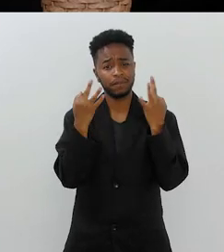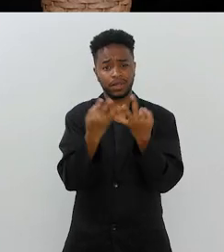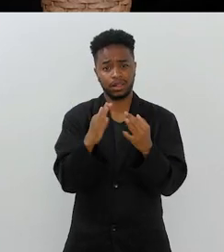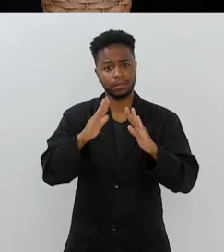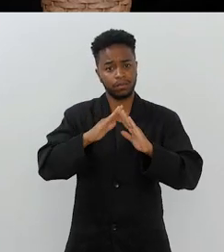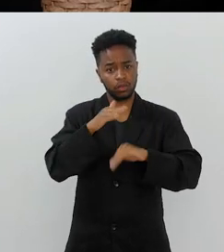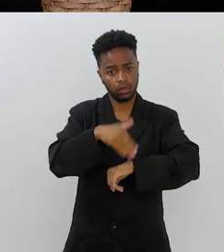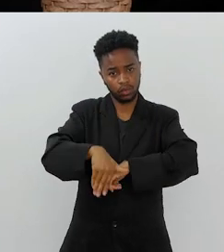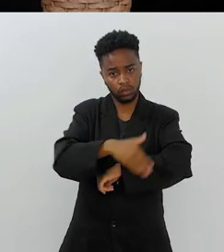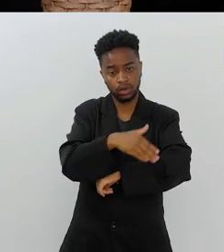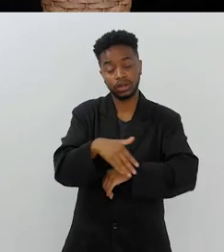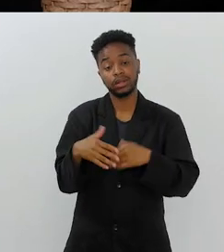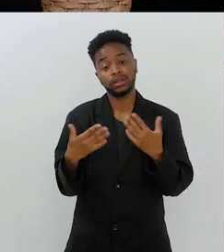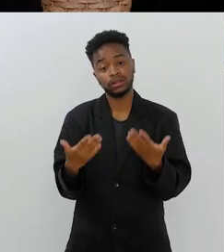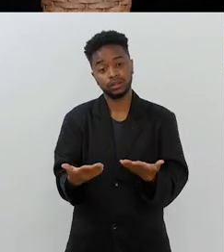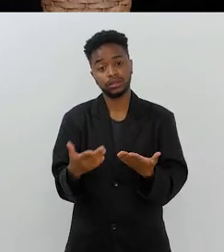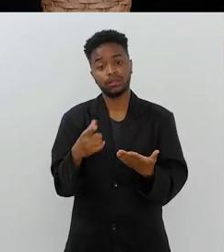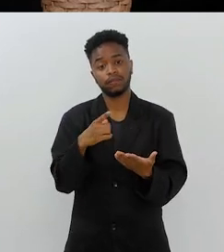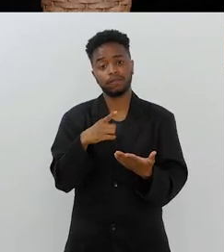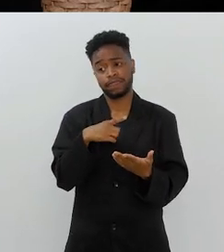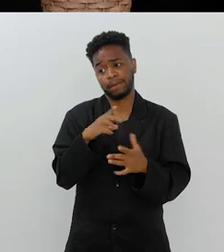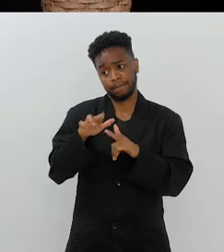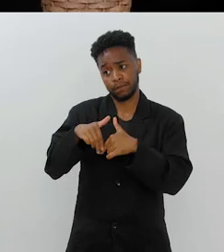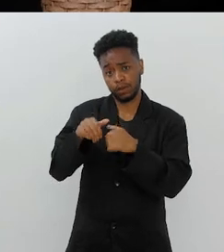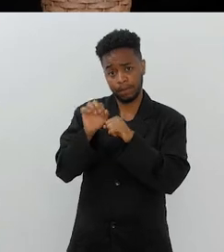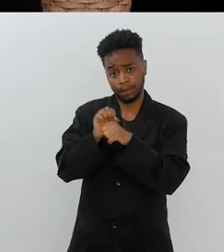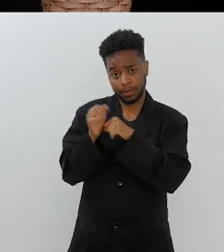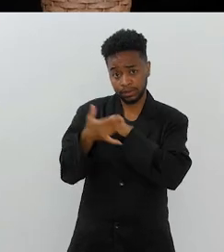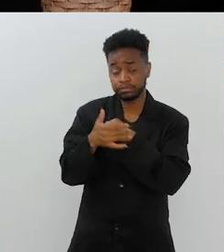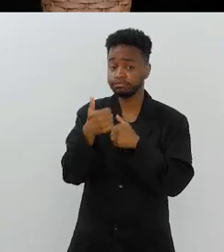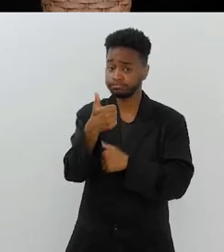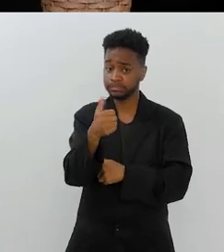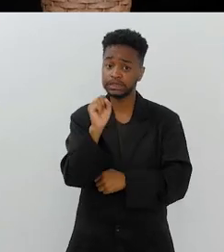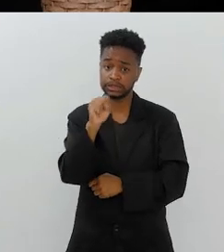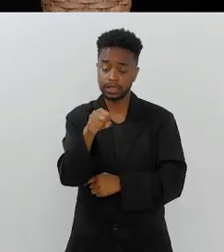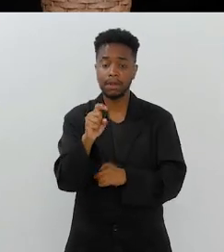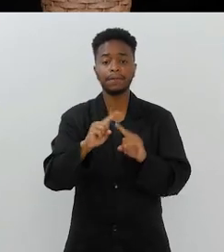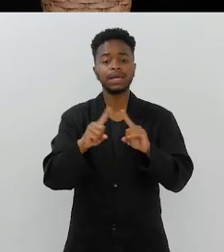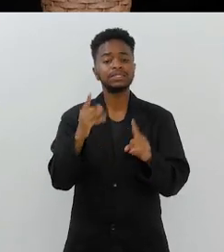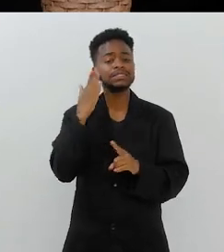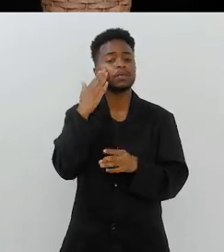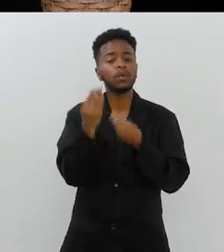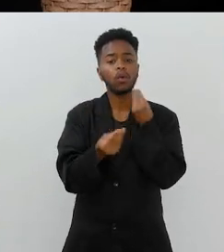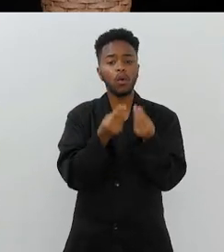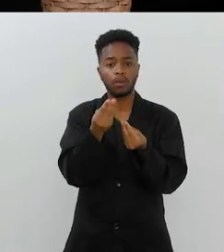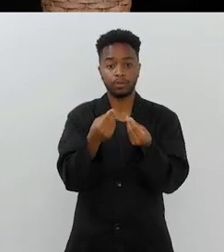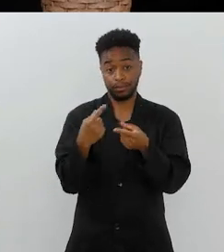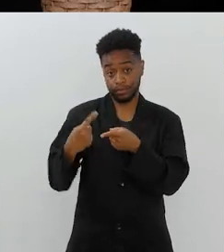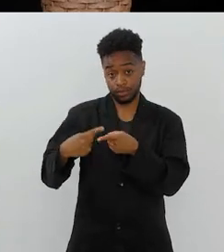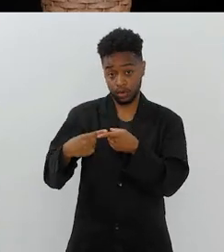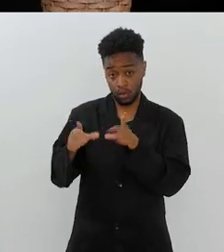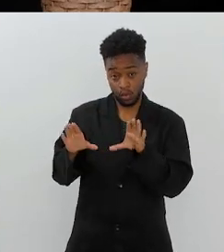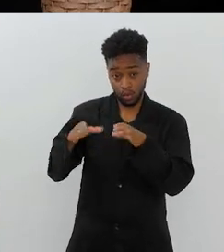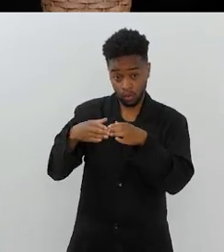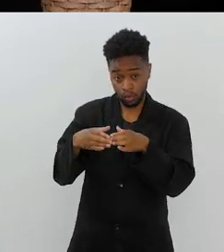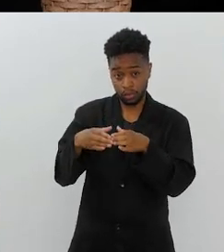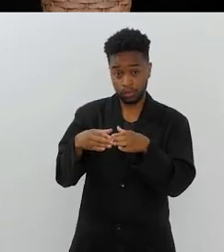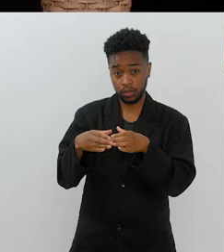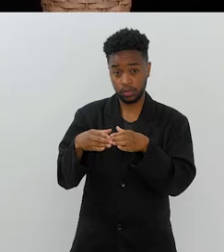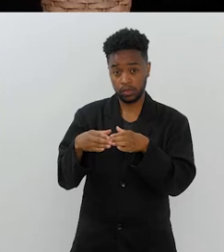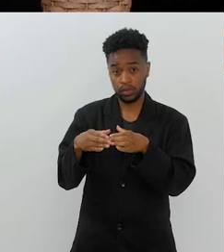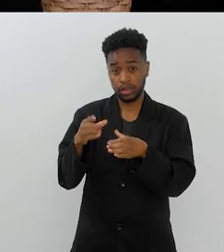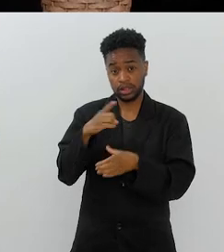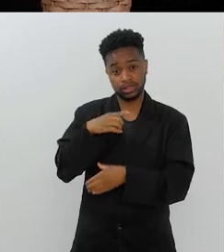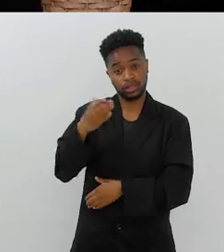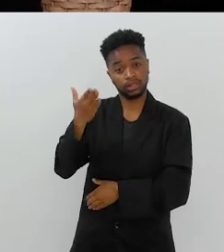inteiras. E aí, a aveio da pandemia, sim. Como é que a sabe? Porque o grupo que a gente